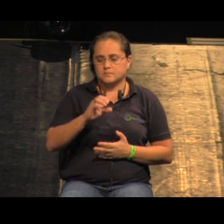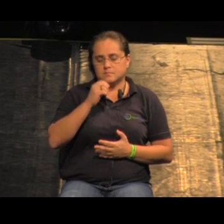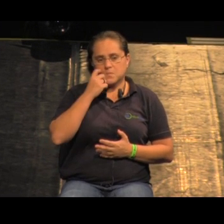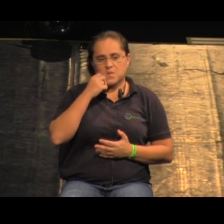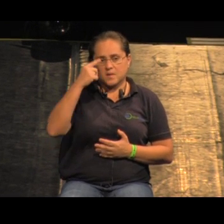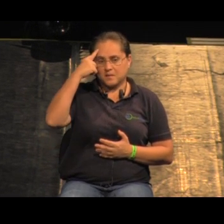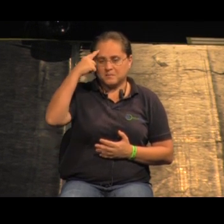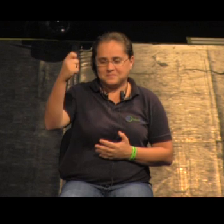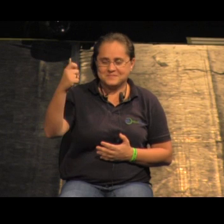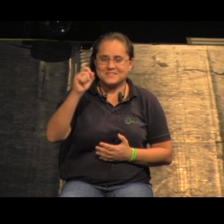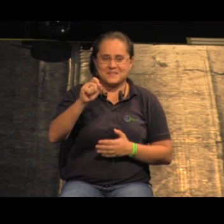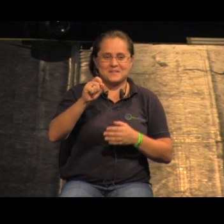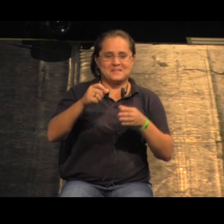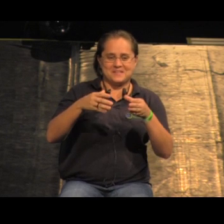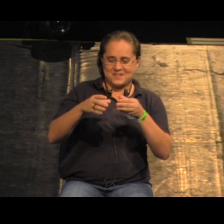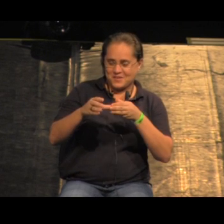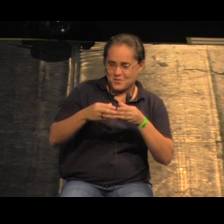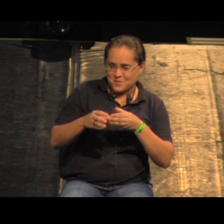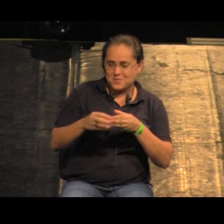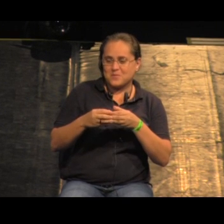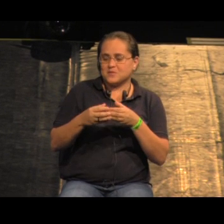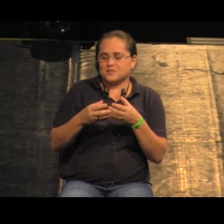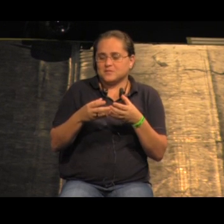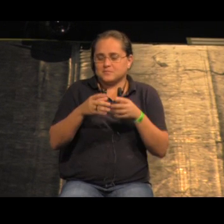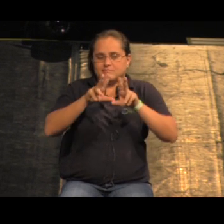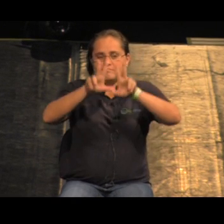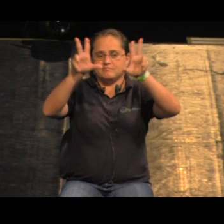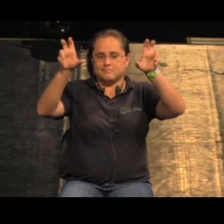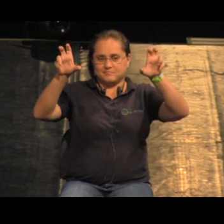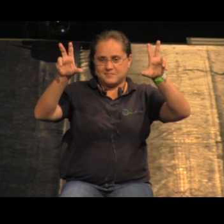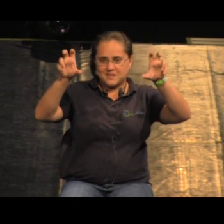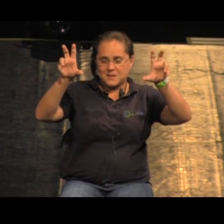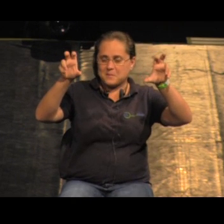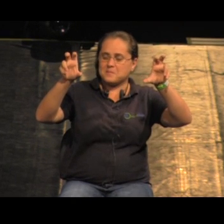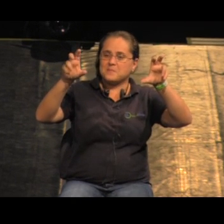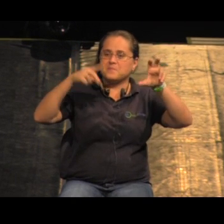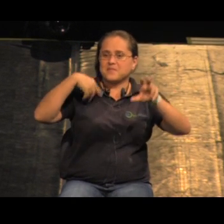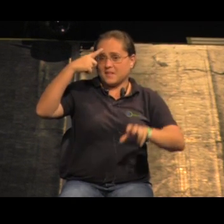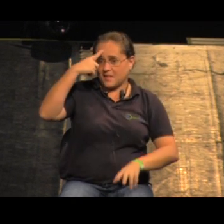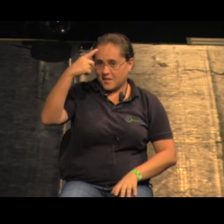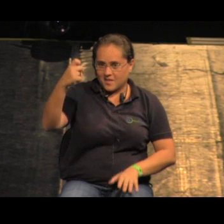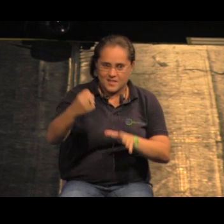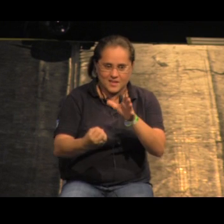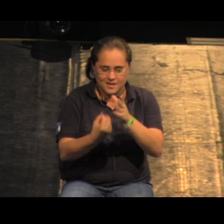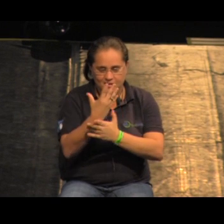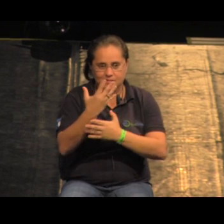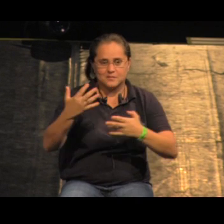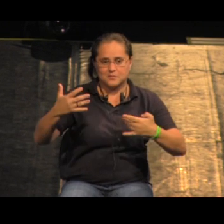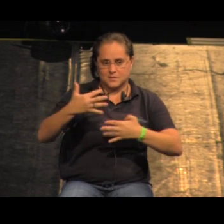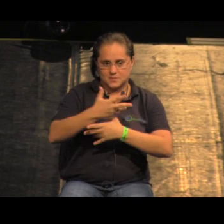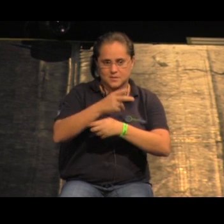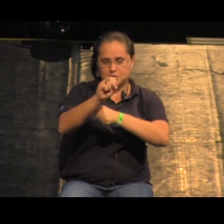é, esse é um concurso que é um mero exercício utópico, a ideia é criar uma cidade